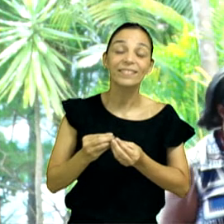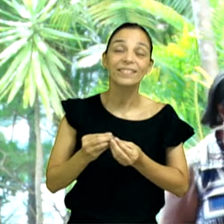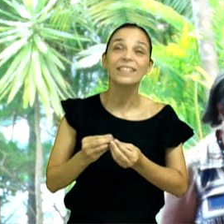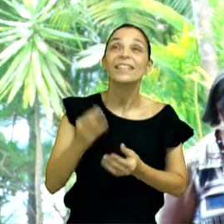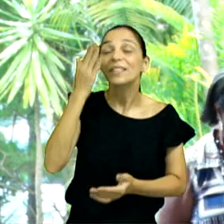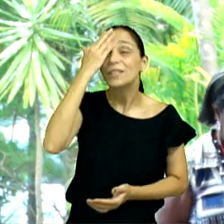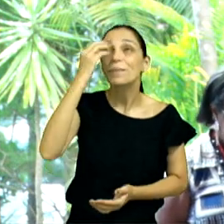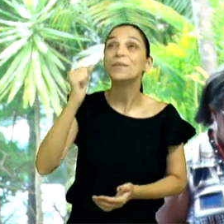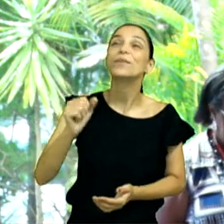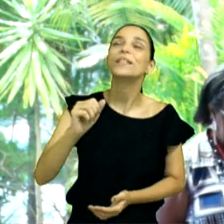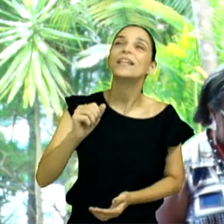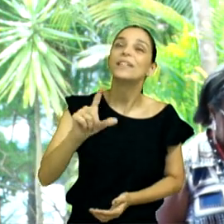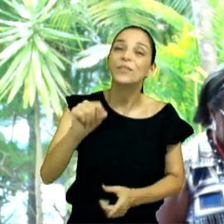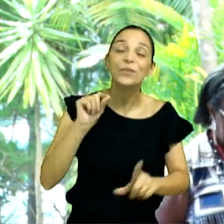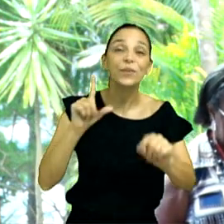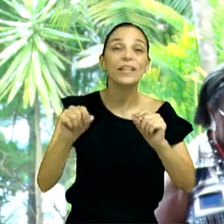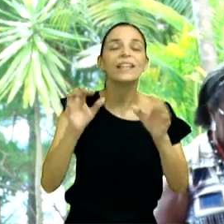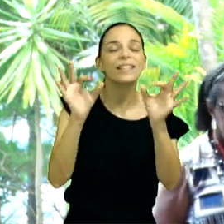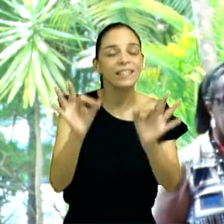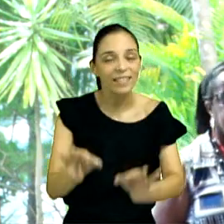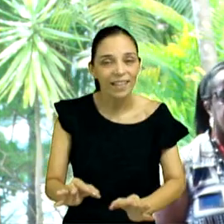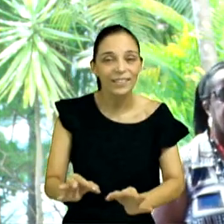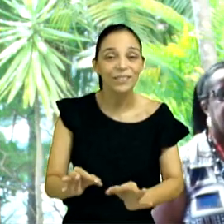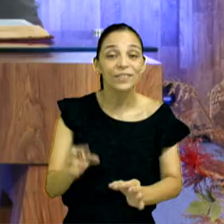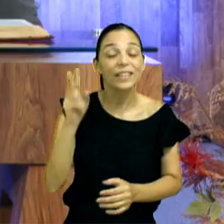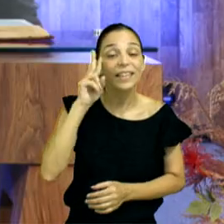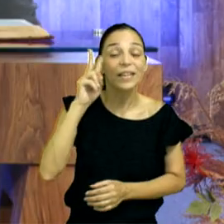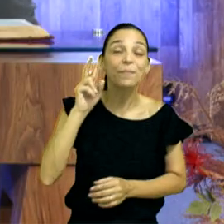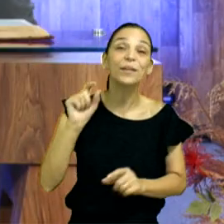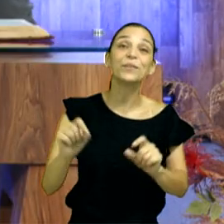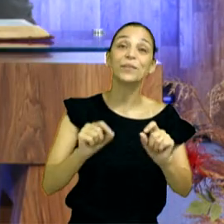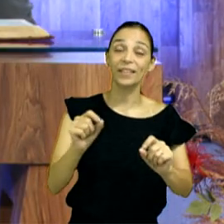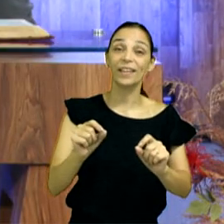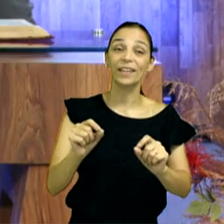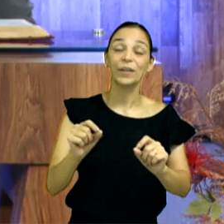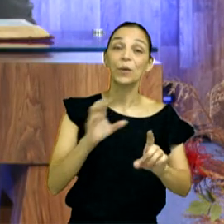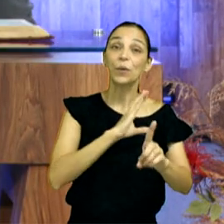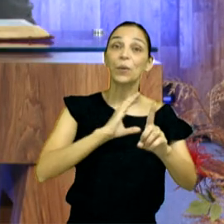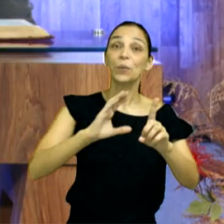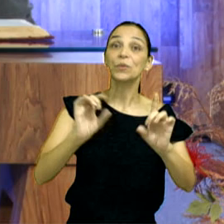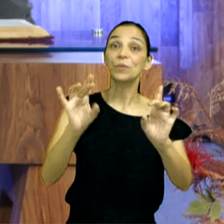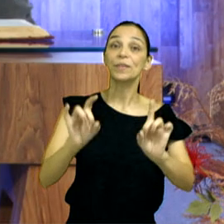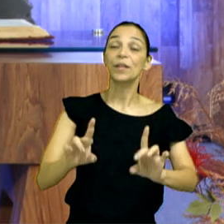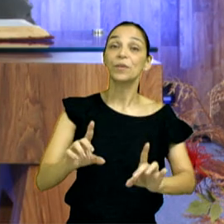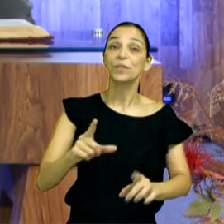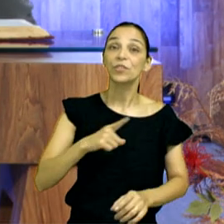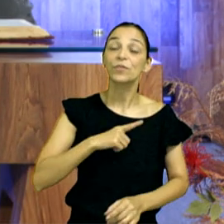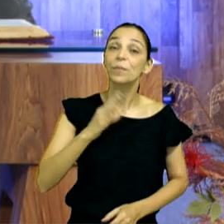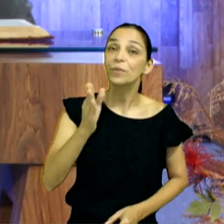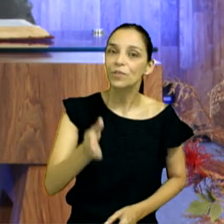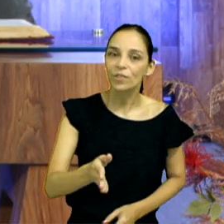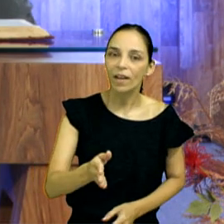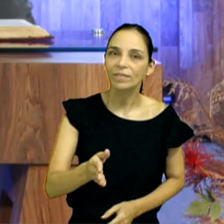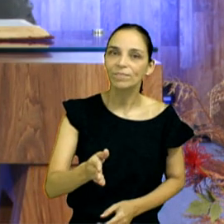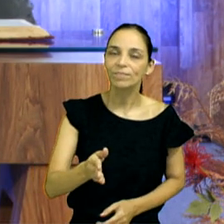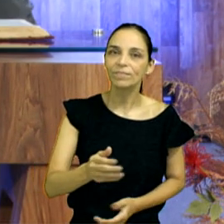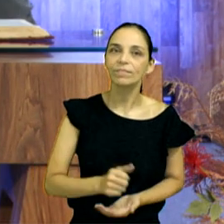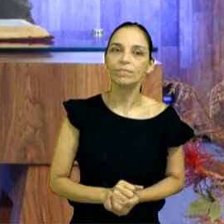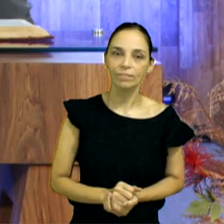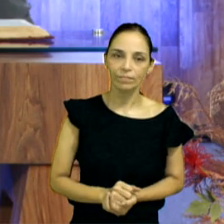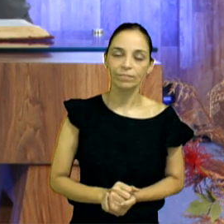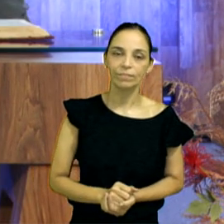sabedoria para decidir, eu coloquei aqui por último, lembrando, de um culto muito especial, que nós tivemos, no nosso feriadão,